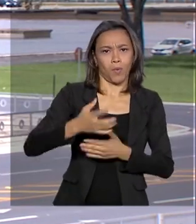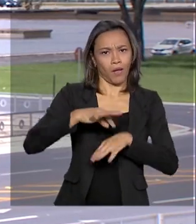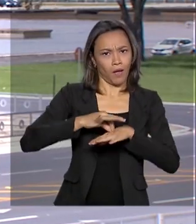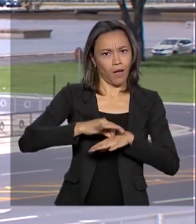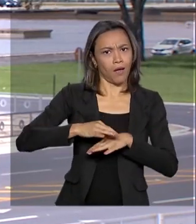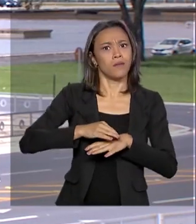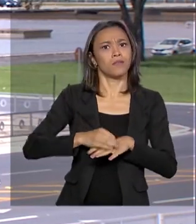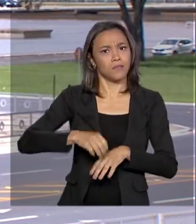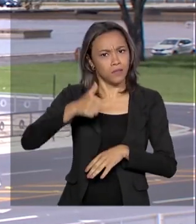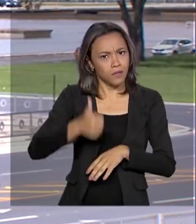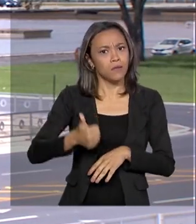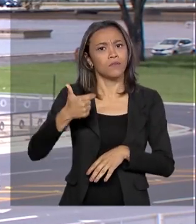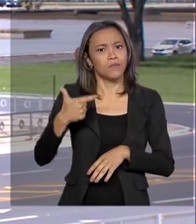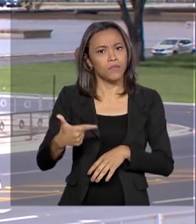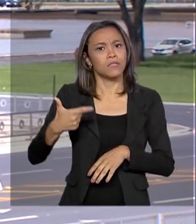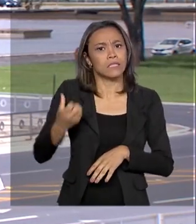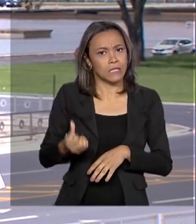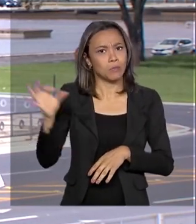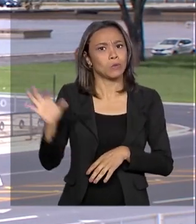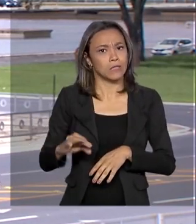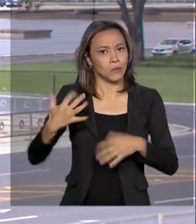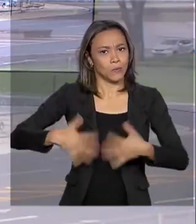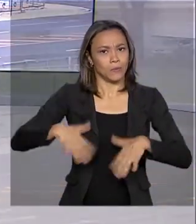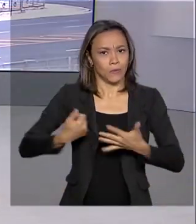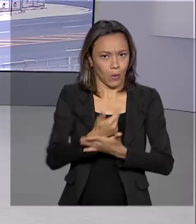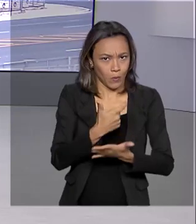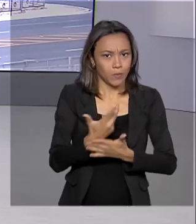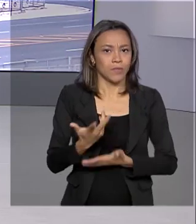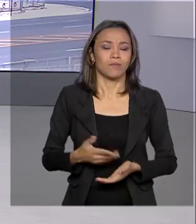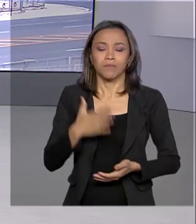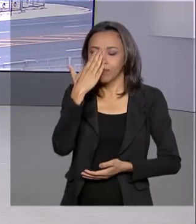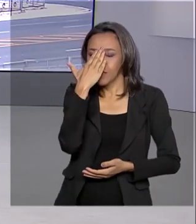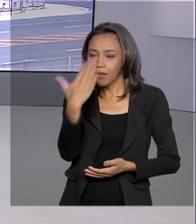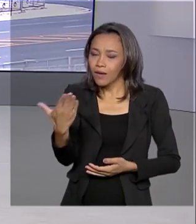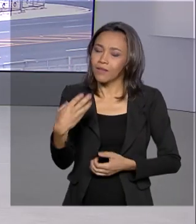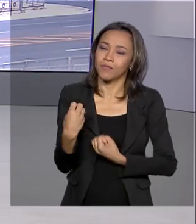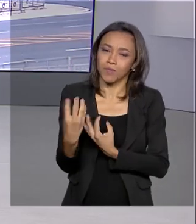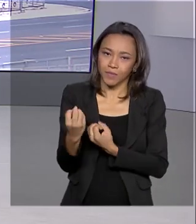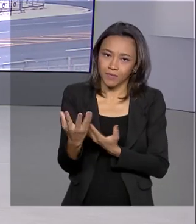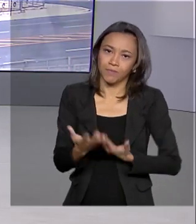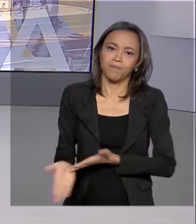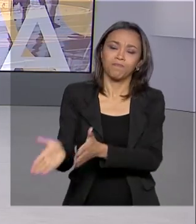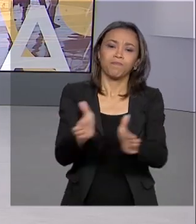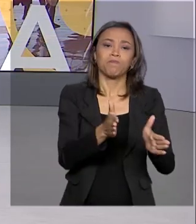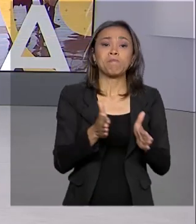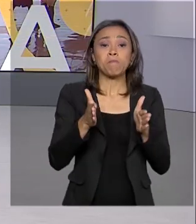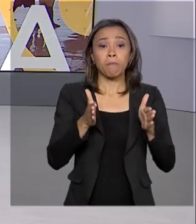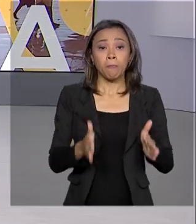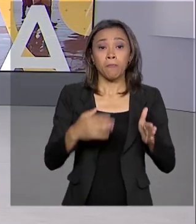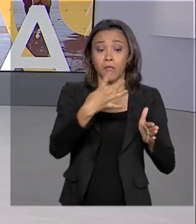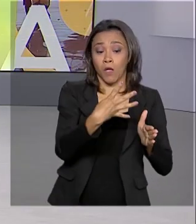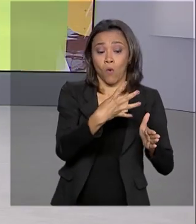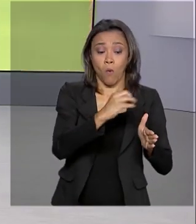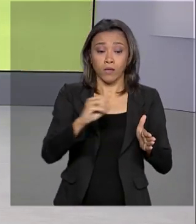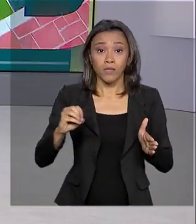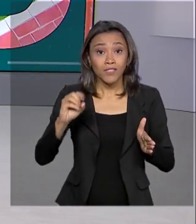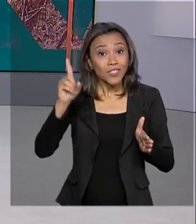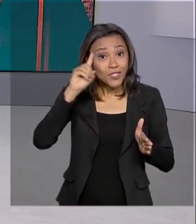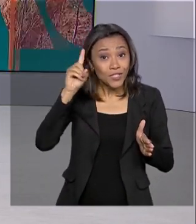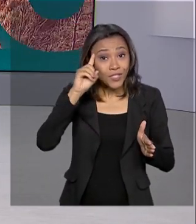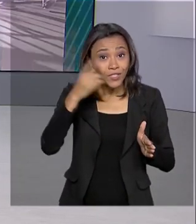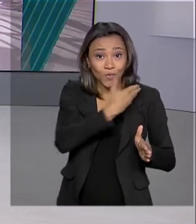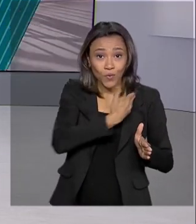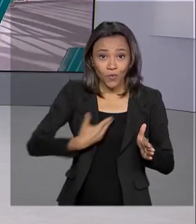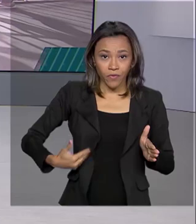126%. 6%, Renata. Obrigada, Selma, pelas suas informações. 400 dias de governo.